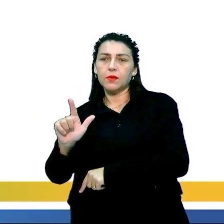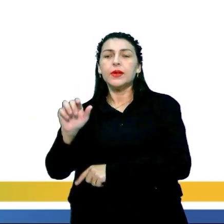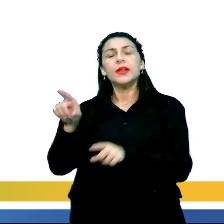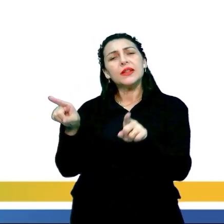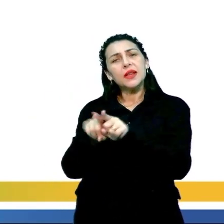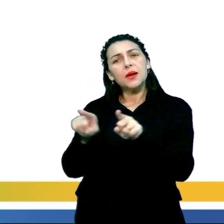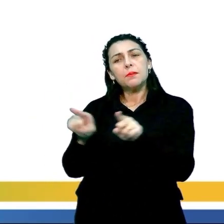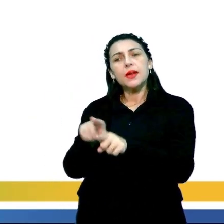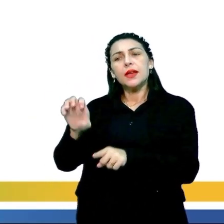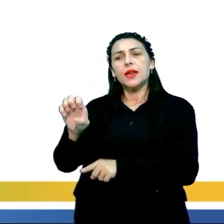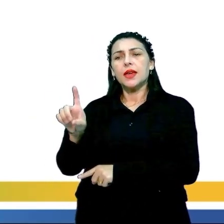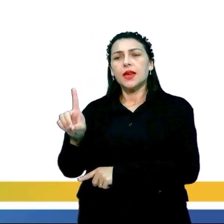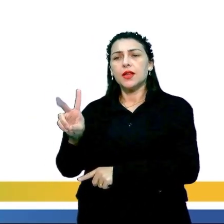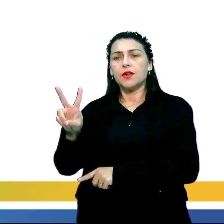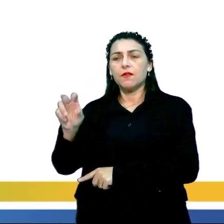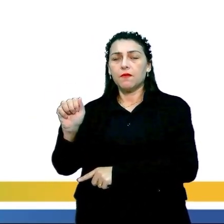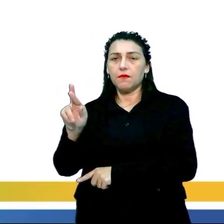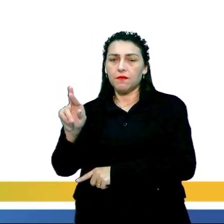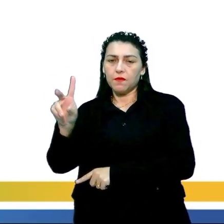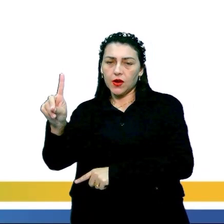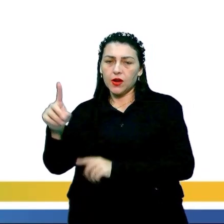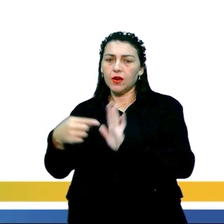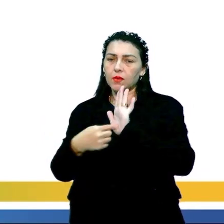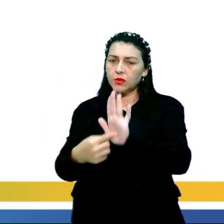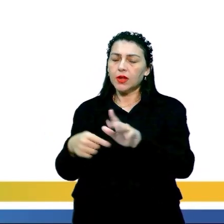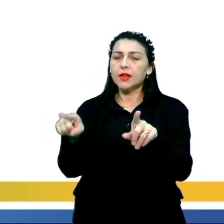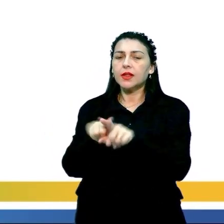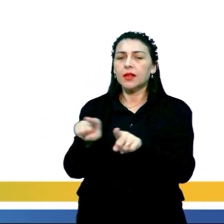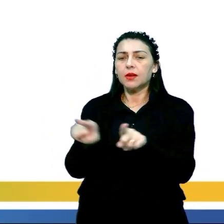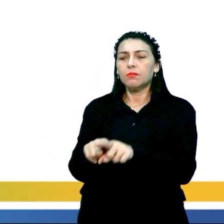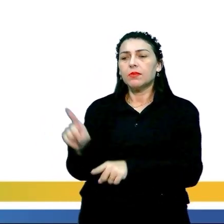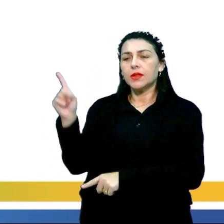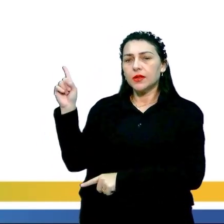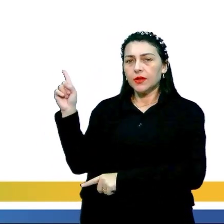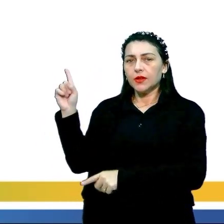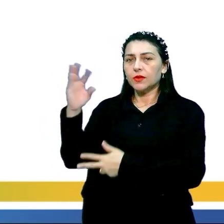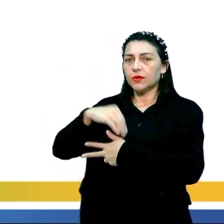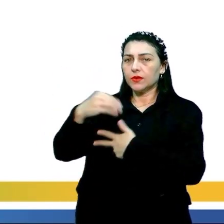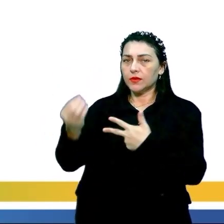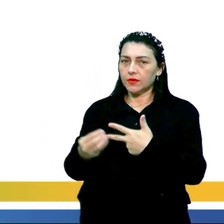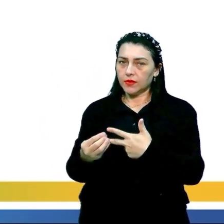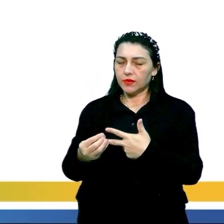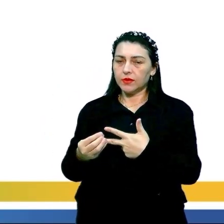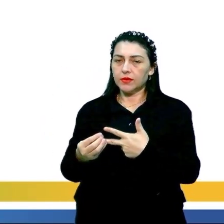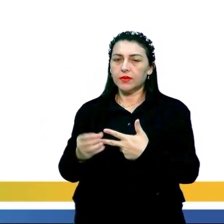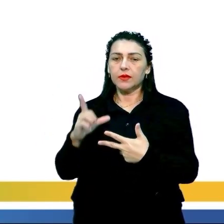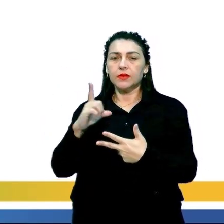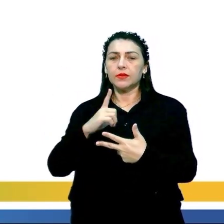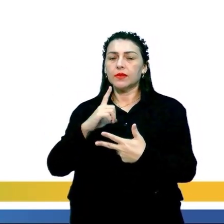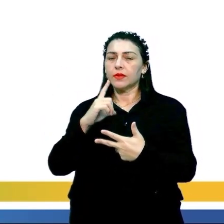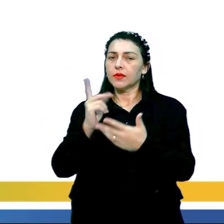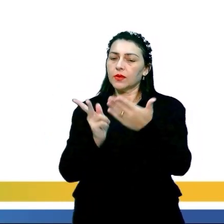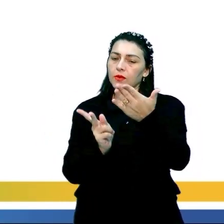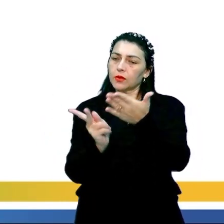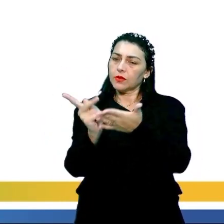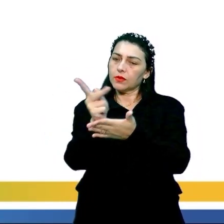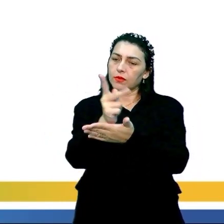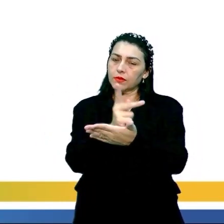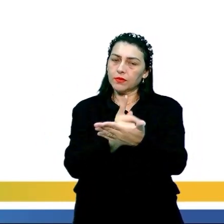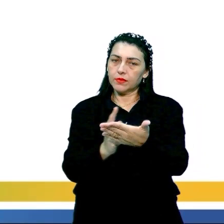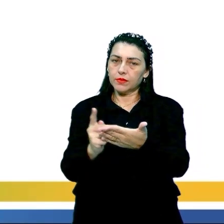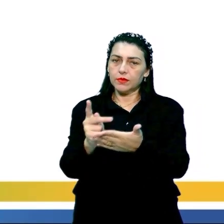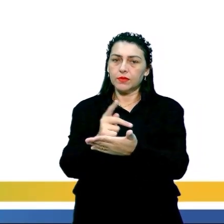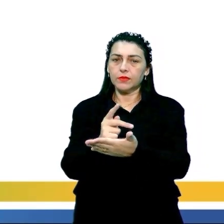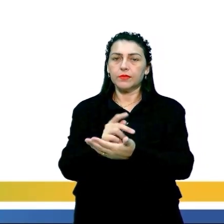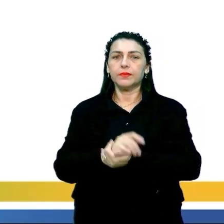Klee e Edwin Murch, que esse vai aparecer também muito nos vestibulares. E nós temos o autorretrato, uma obra de